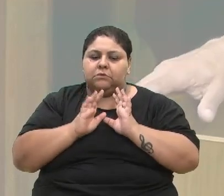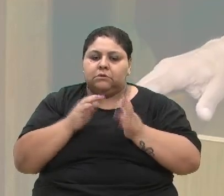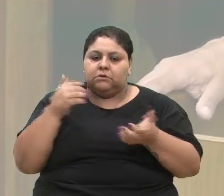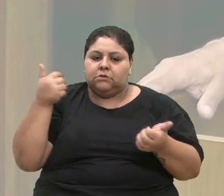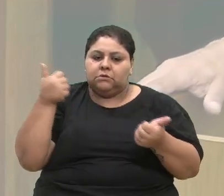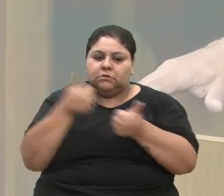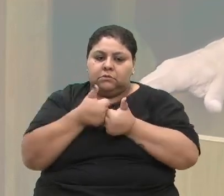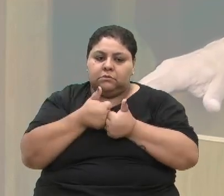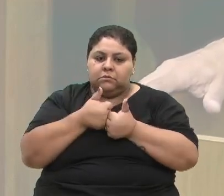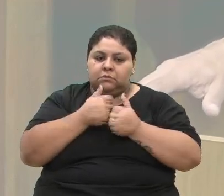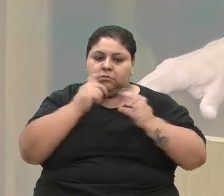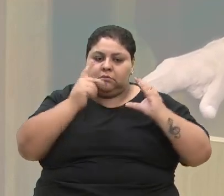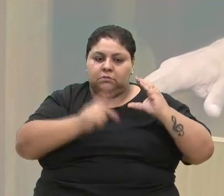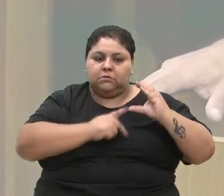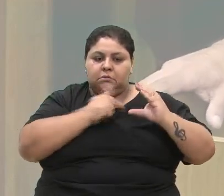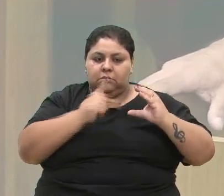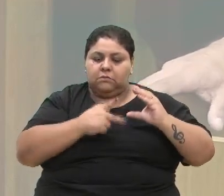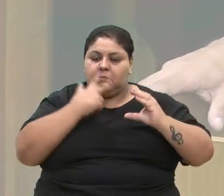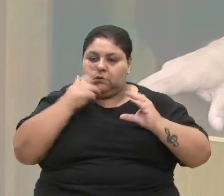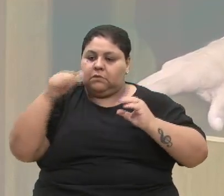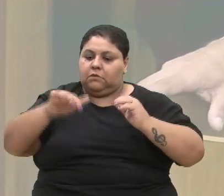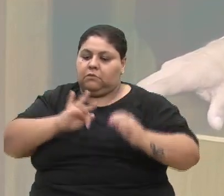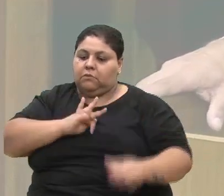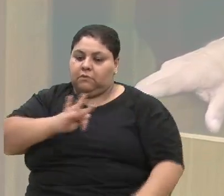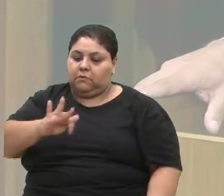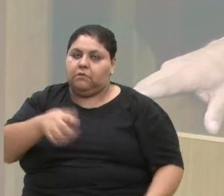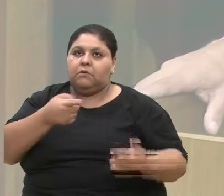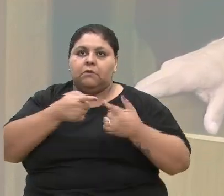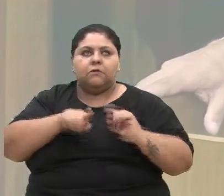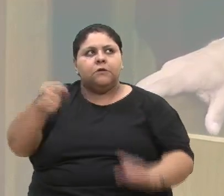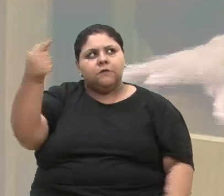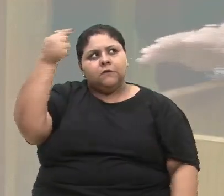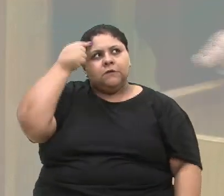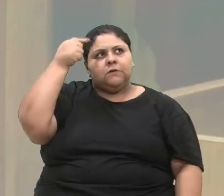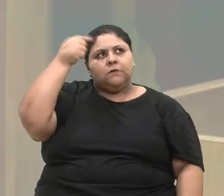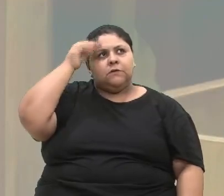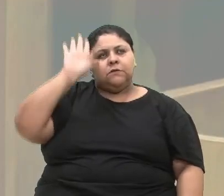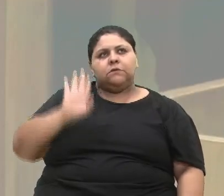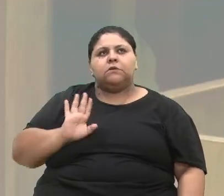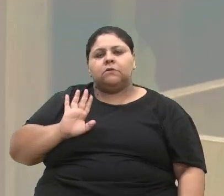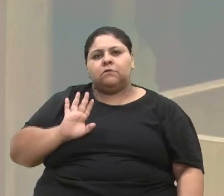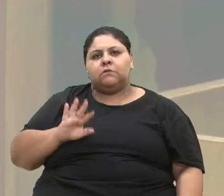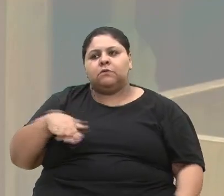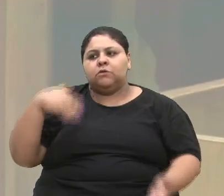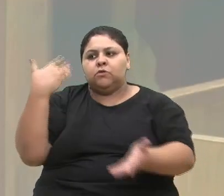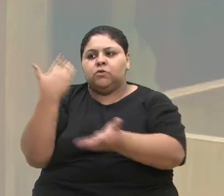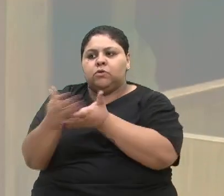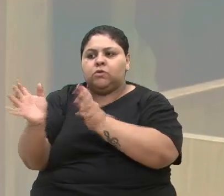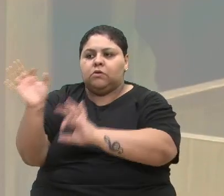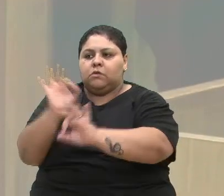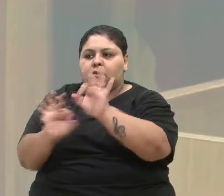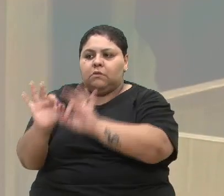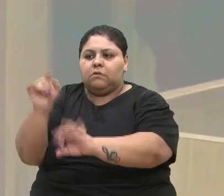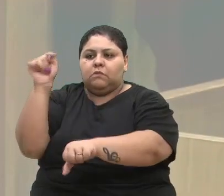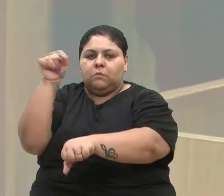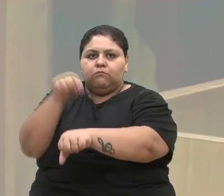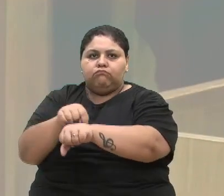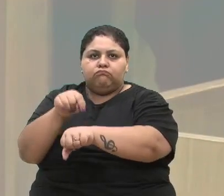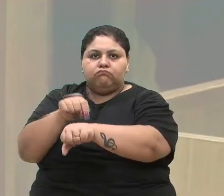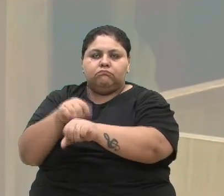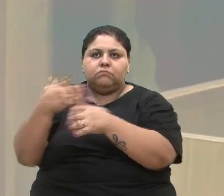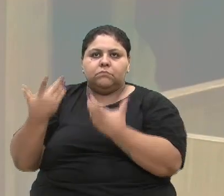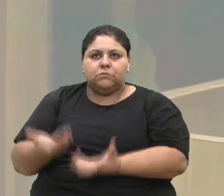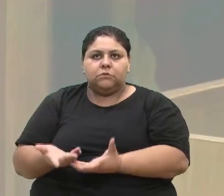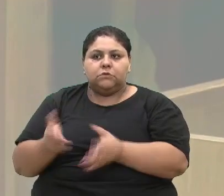aqui da Câmara Municipal, como está lá no Federal, mas pensar, então, no que foi perdido nos reajustes nesse tempo, nesse